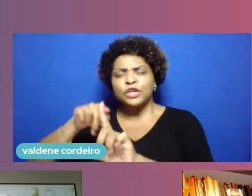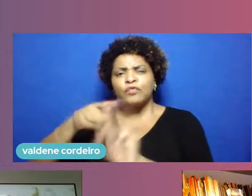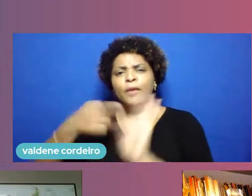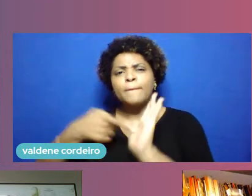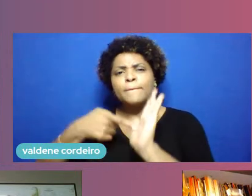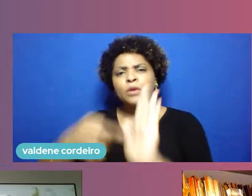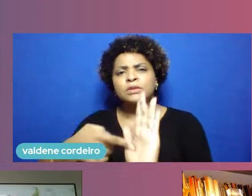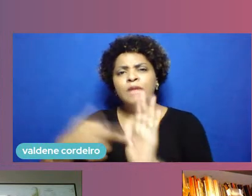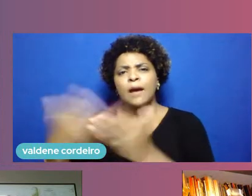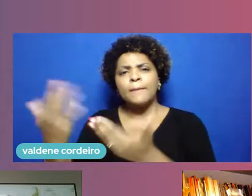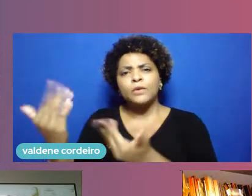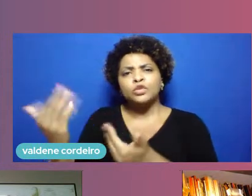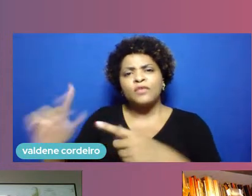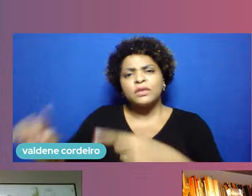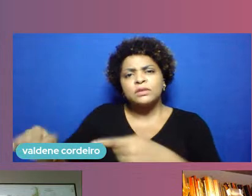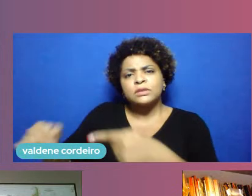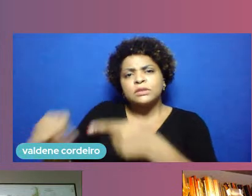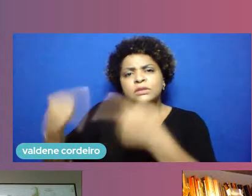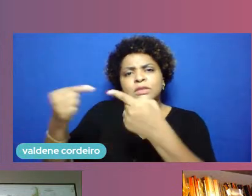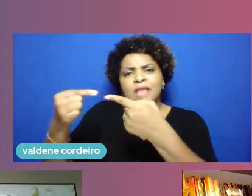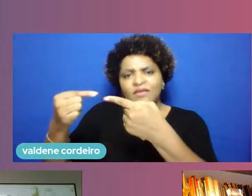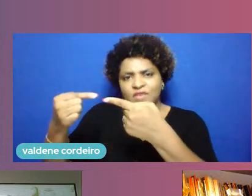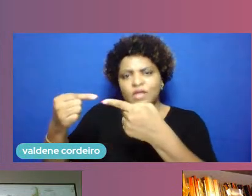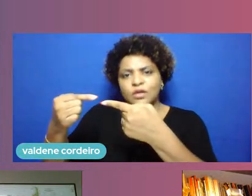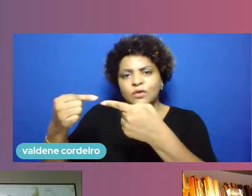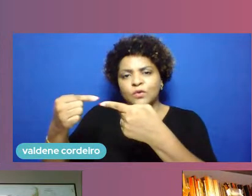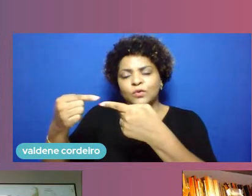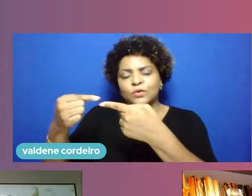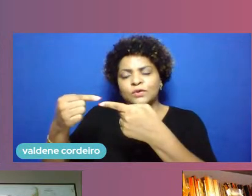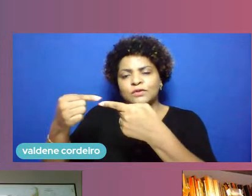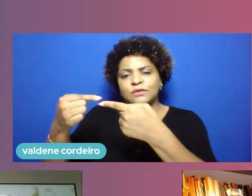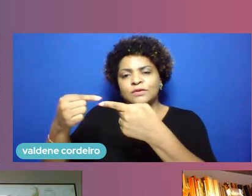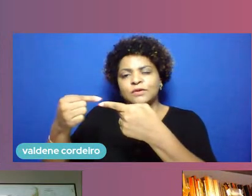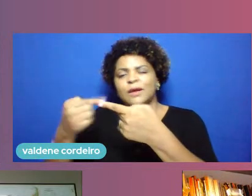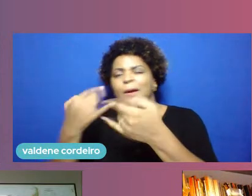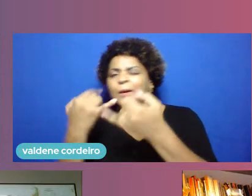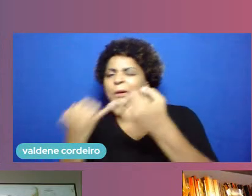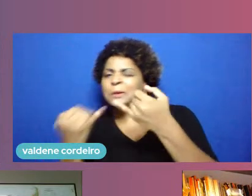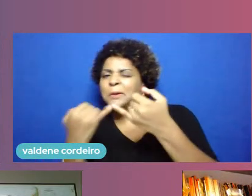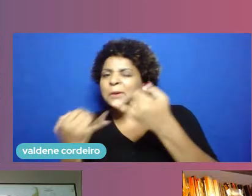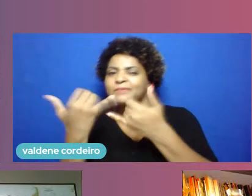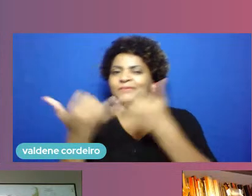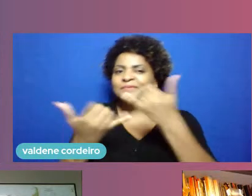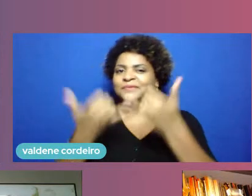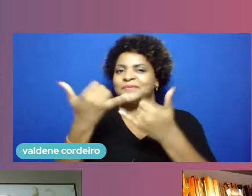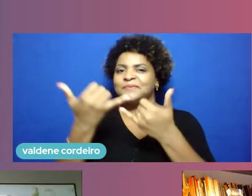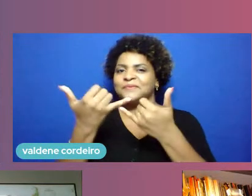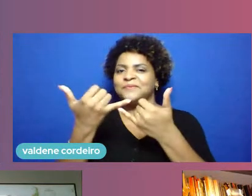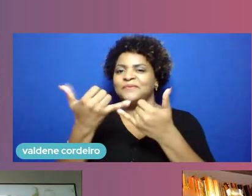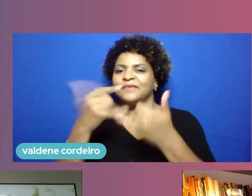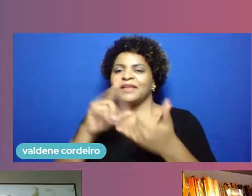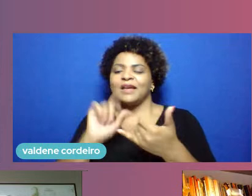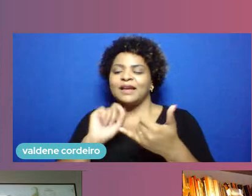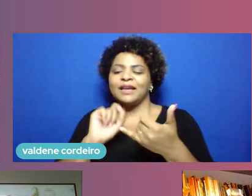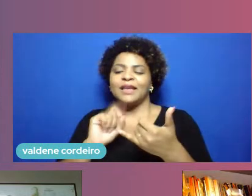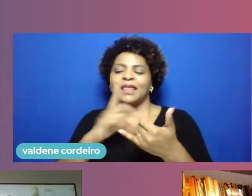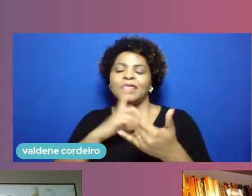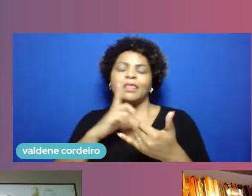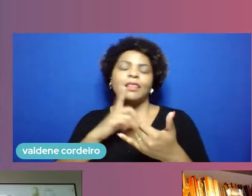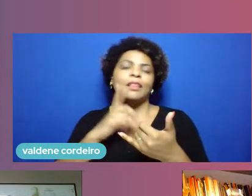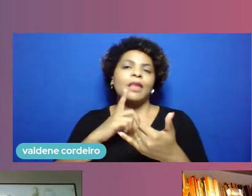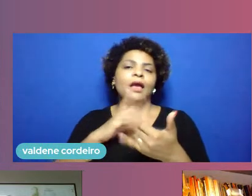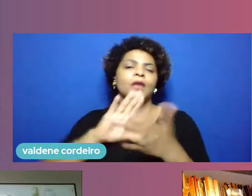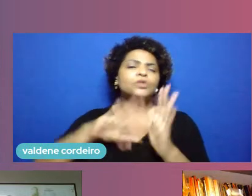chama quests para dar uma espécie de gamificação no negócio mas com desafios que percorrem todo o